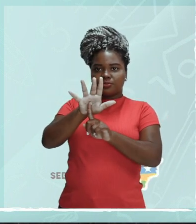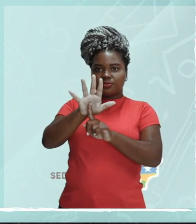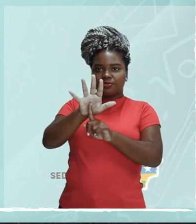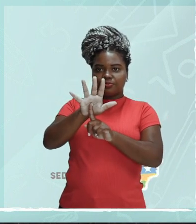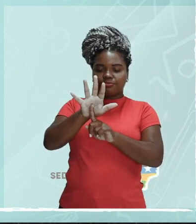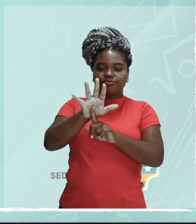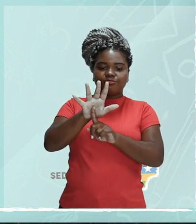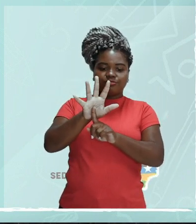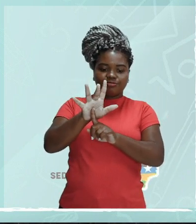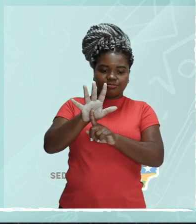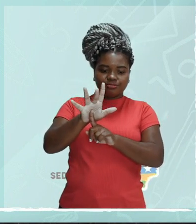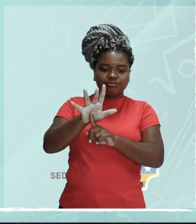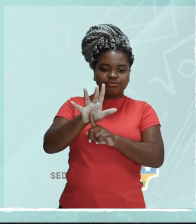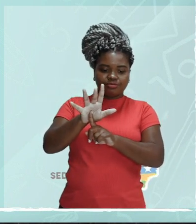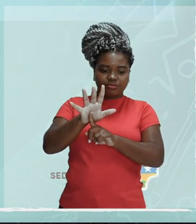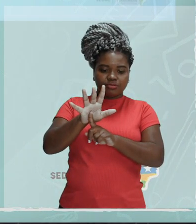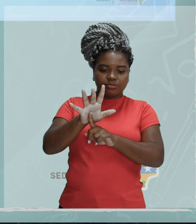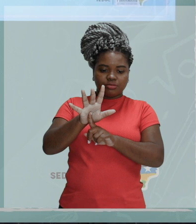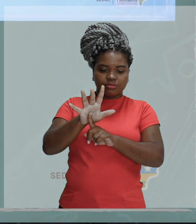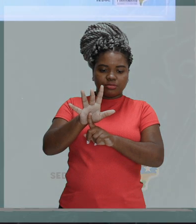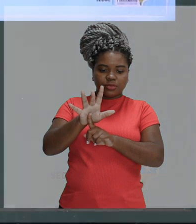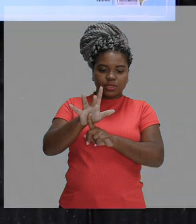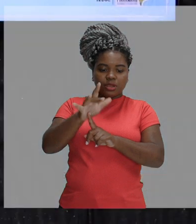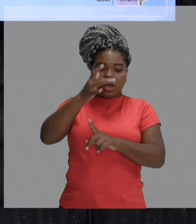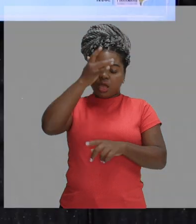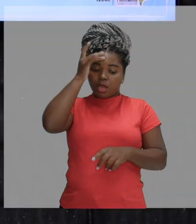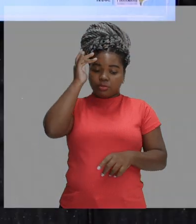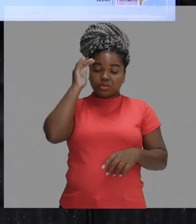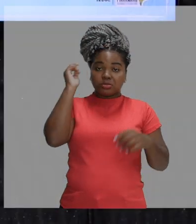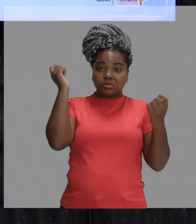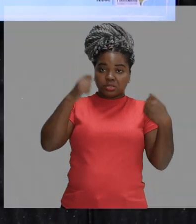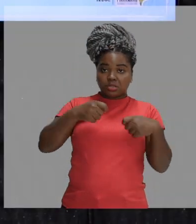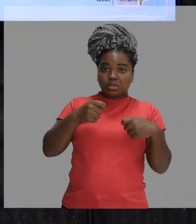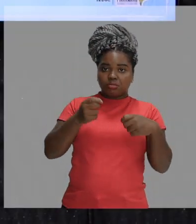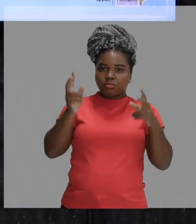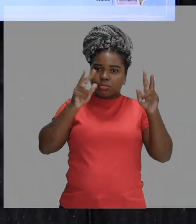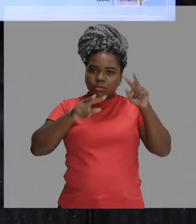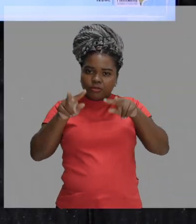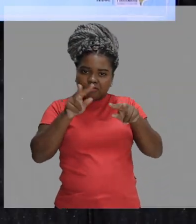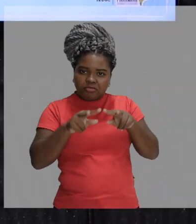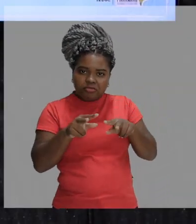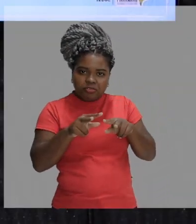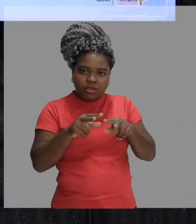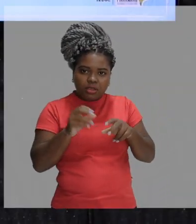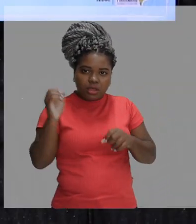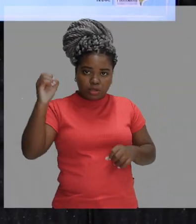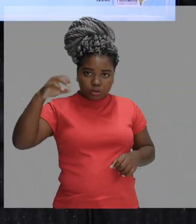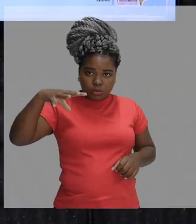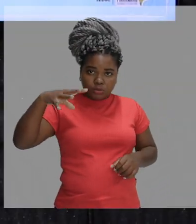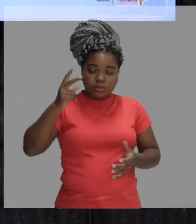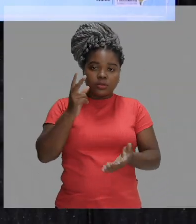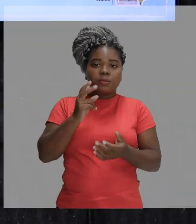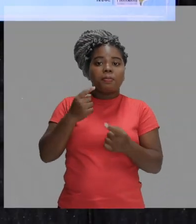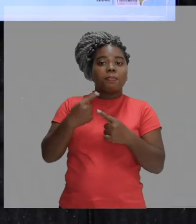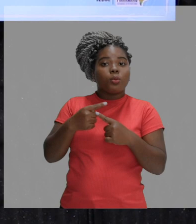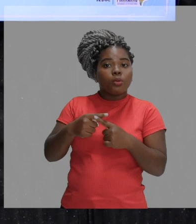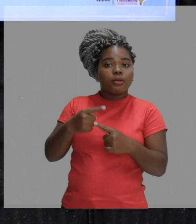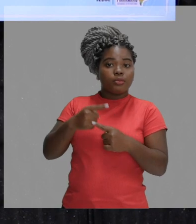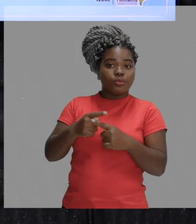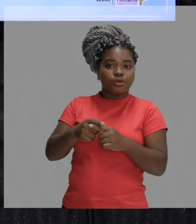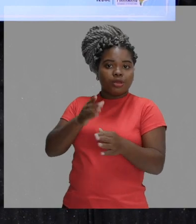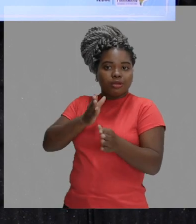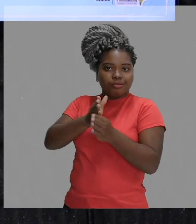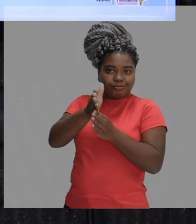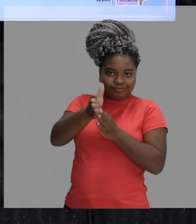consegue ver a luz dessa vela porque ela vai se propagar em meio, em linha reta. Nós temos o raio